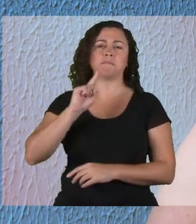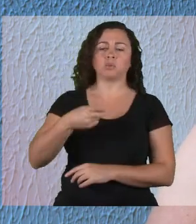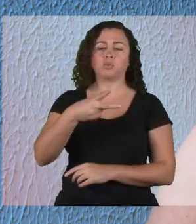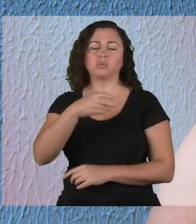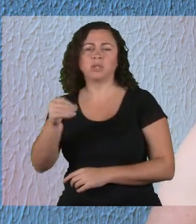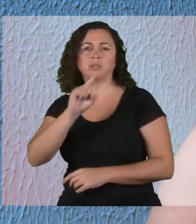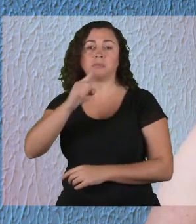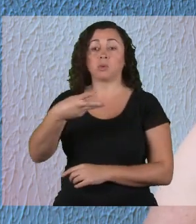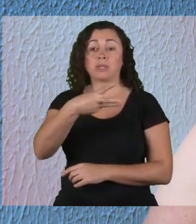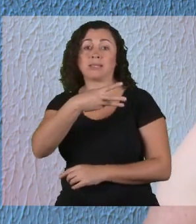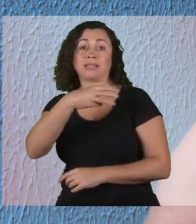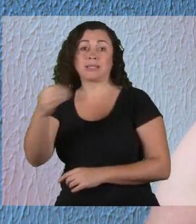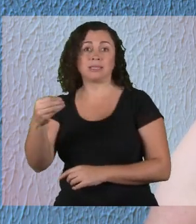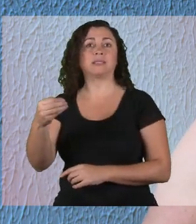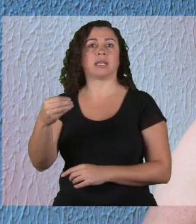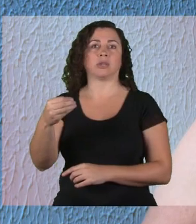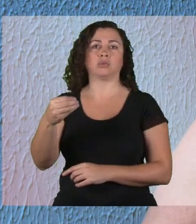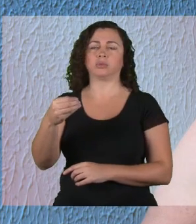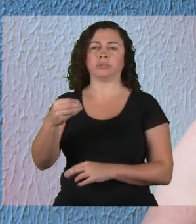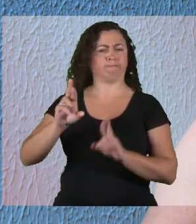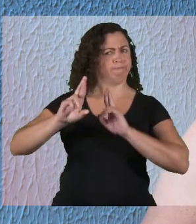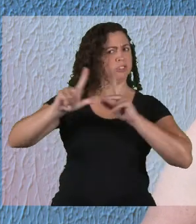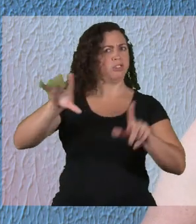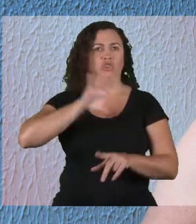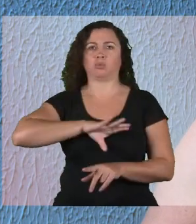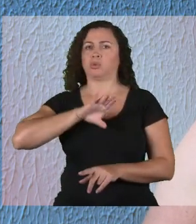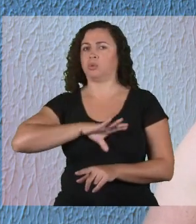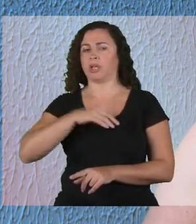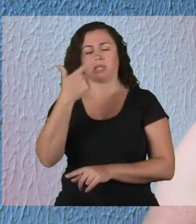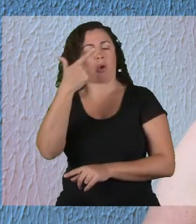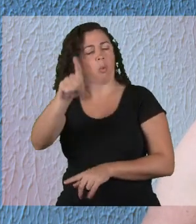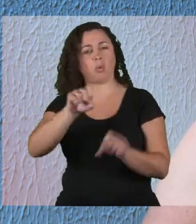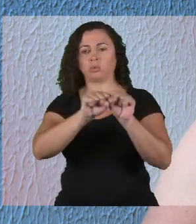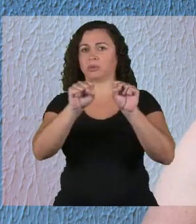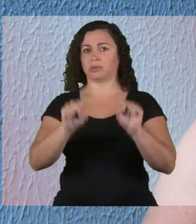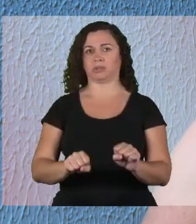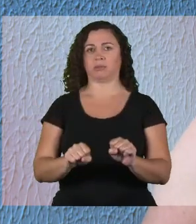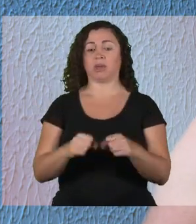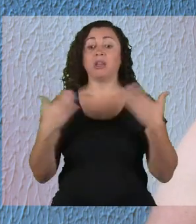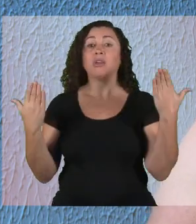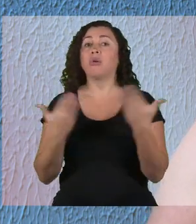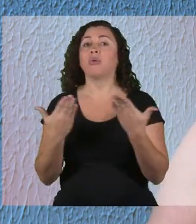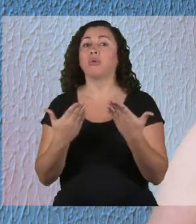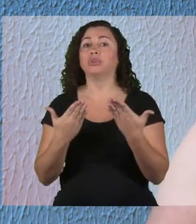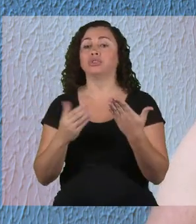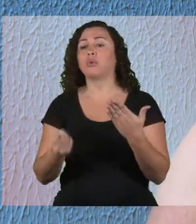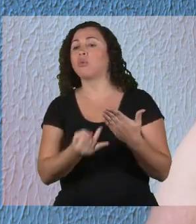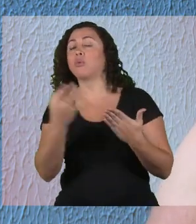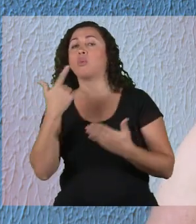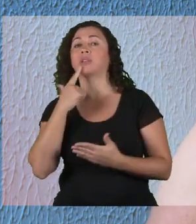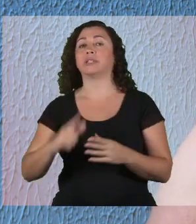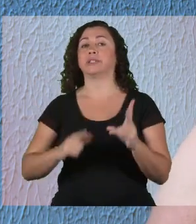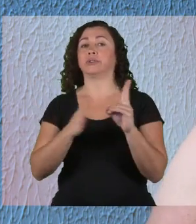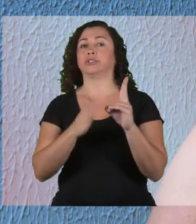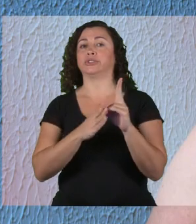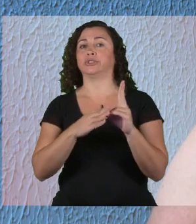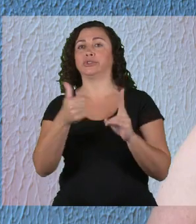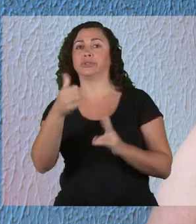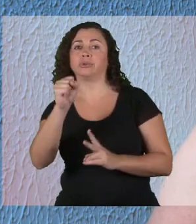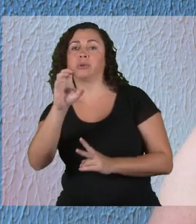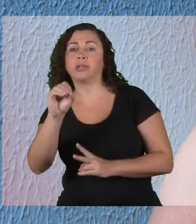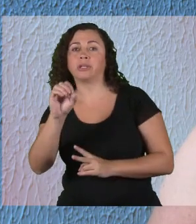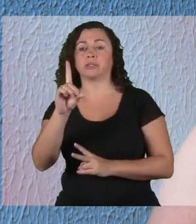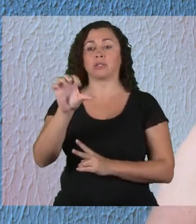1200 e 1300 no Brasil, nada tinha a ver com o português, porque eram sistemas autônomos, e hoje em dia nós estamos aí com 190,